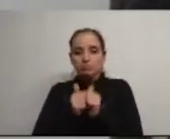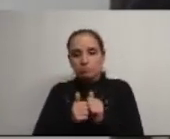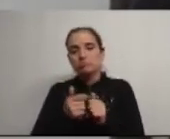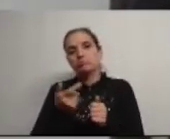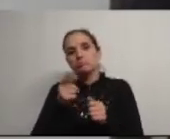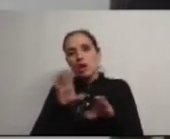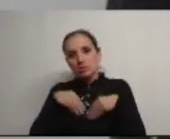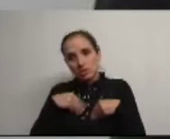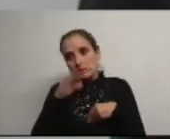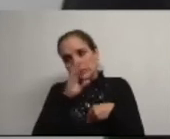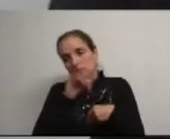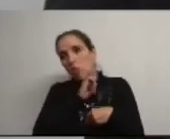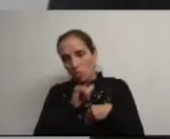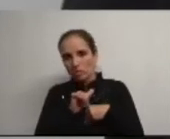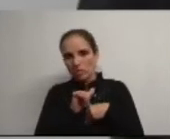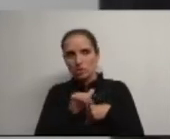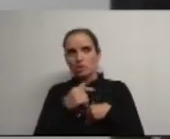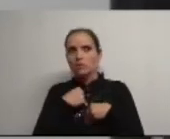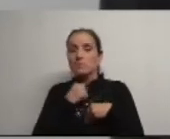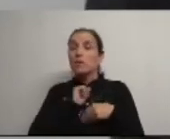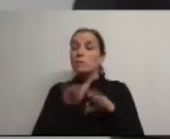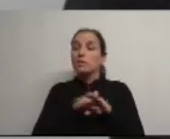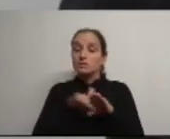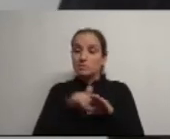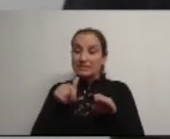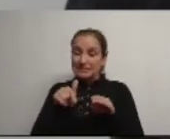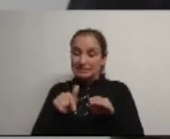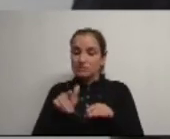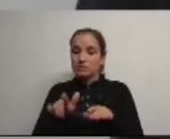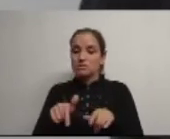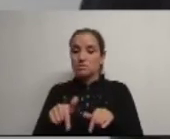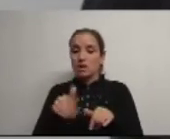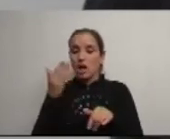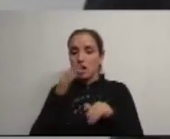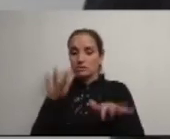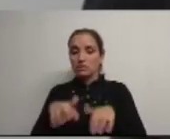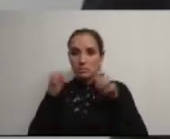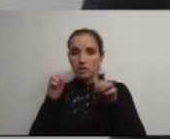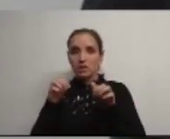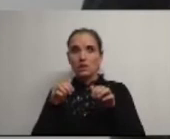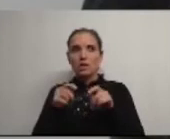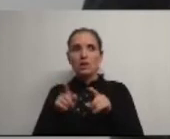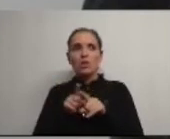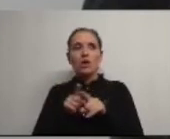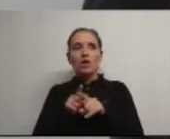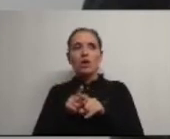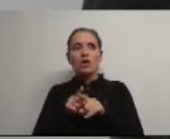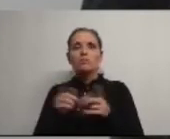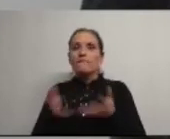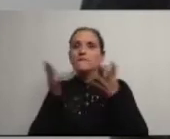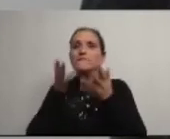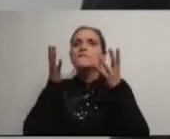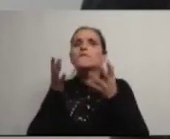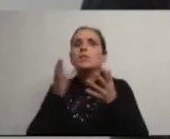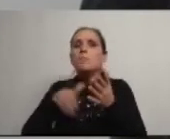posto isto afirmo que a minha participação nesta sessão e nesta Assembleia está animada da vontade de